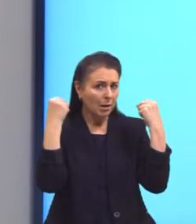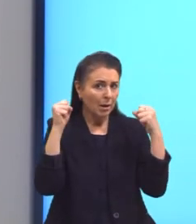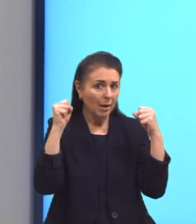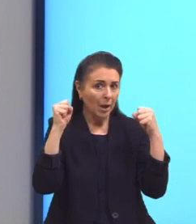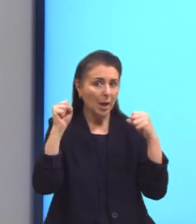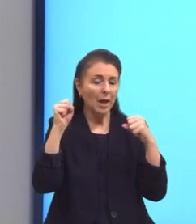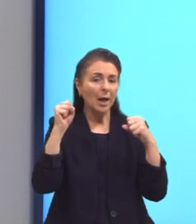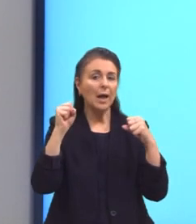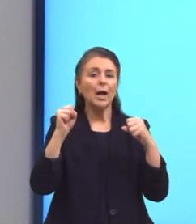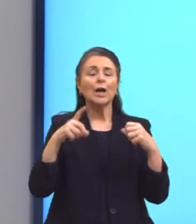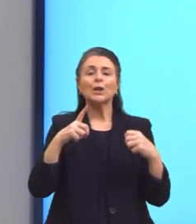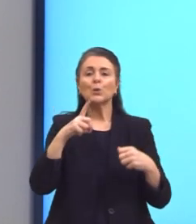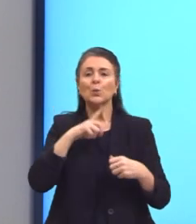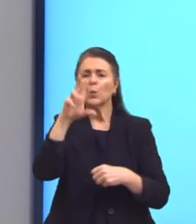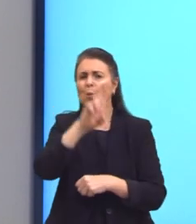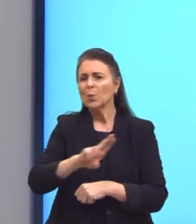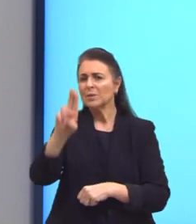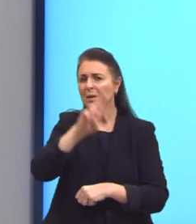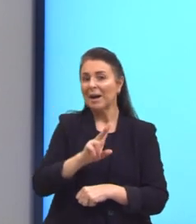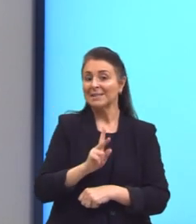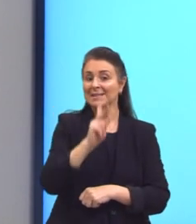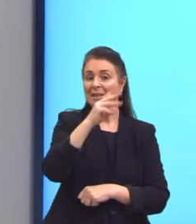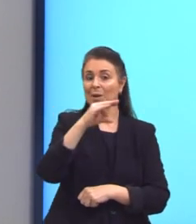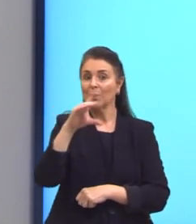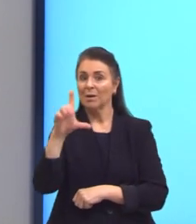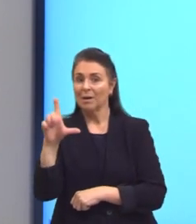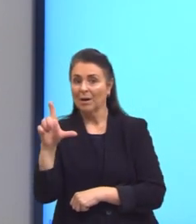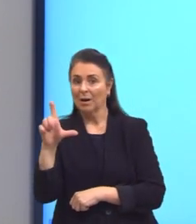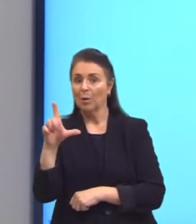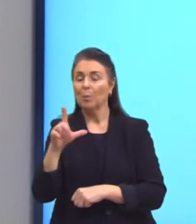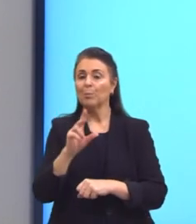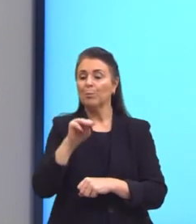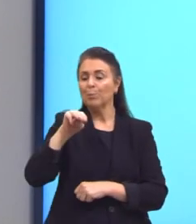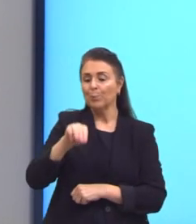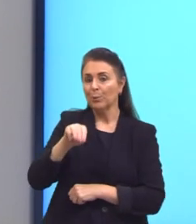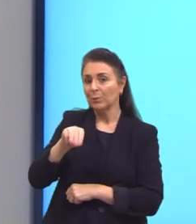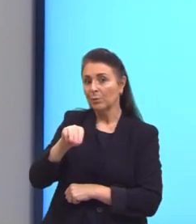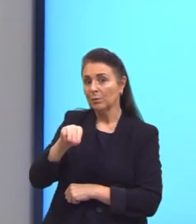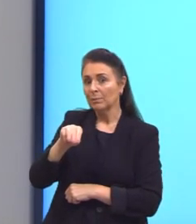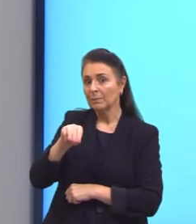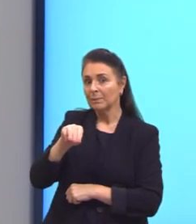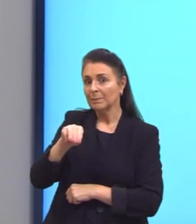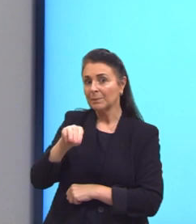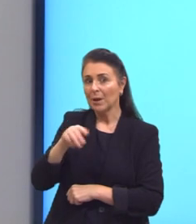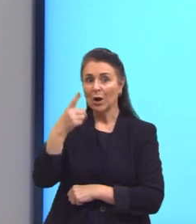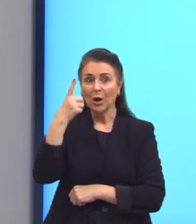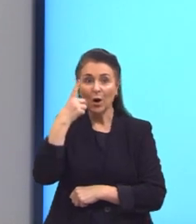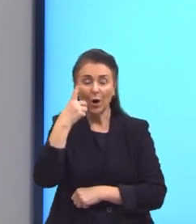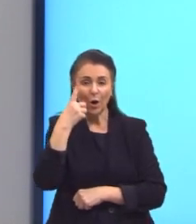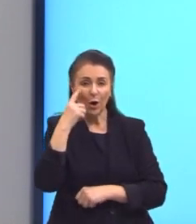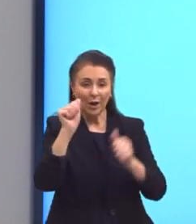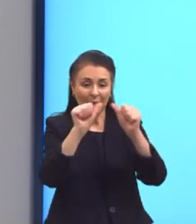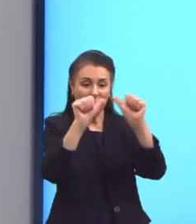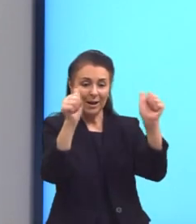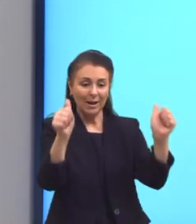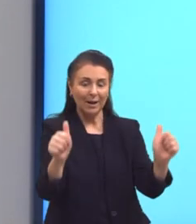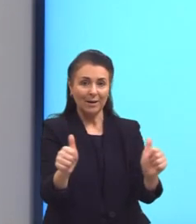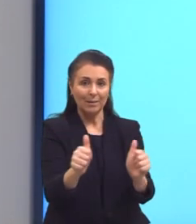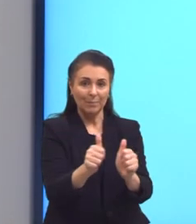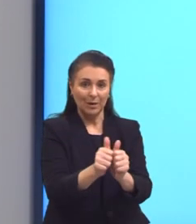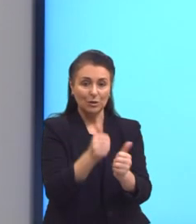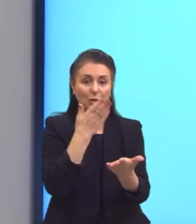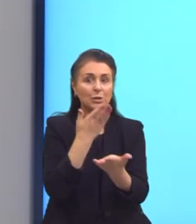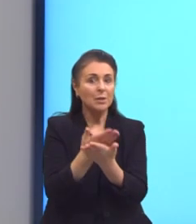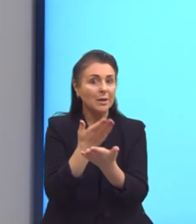consumo de quilocalorias por minuto? Vocês reconhecem essa figura aqui? A gente já estudou ela nas últimas